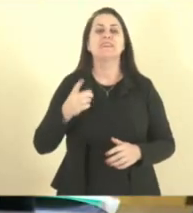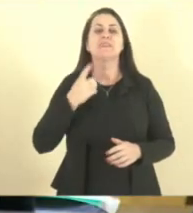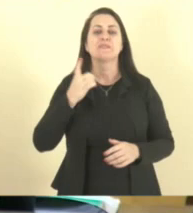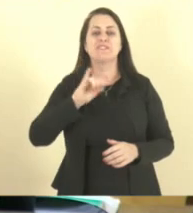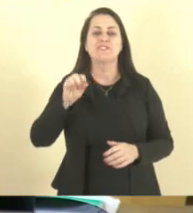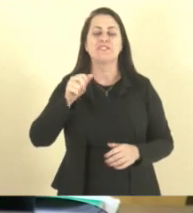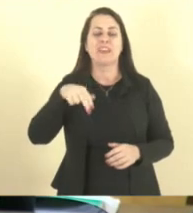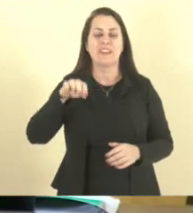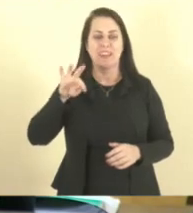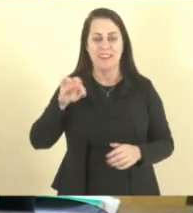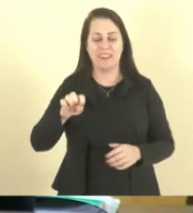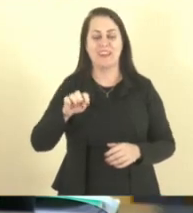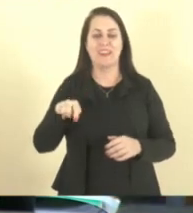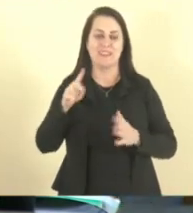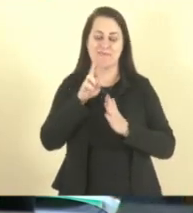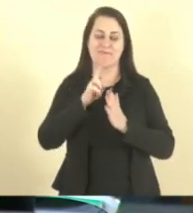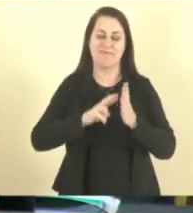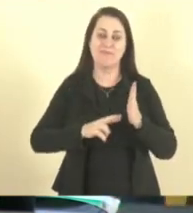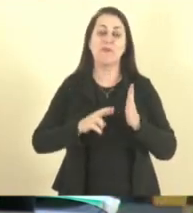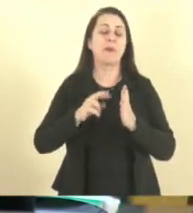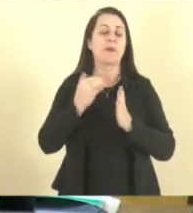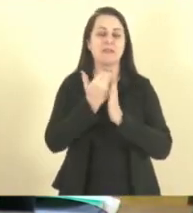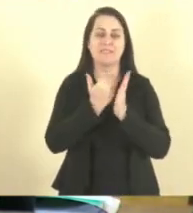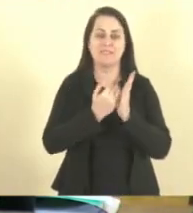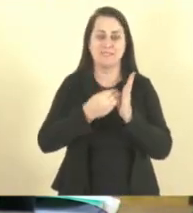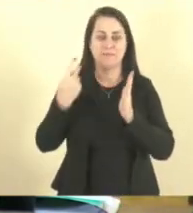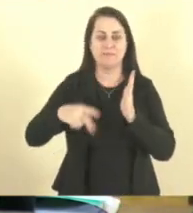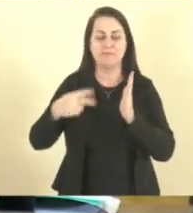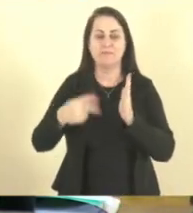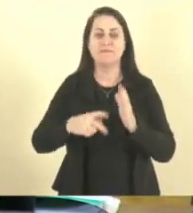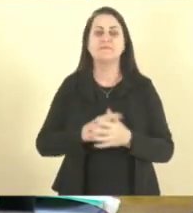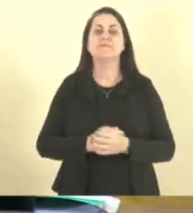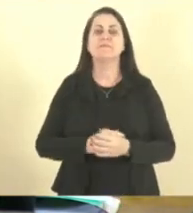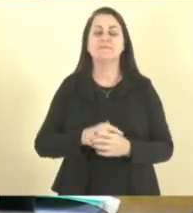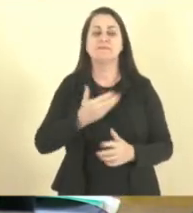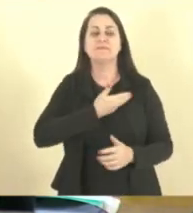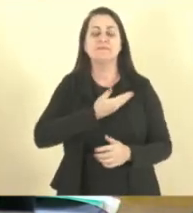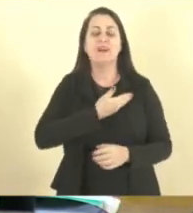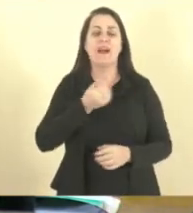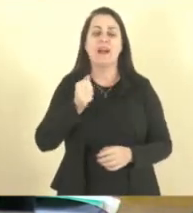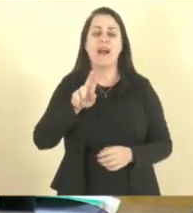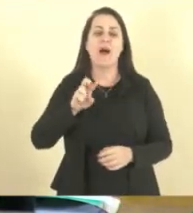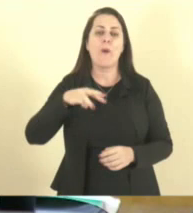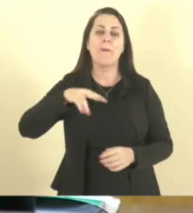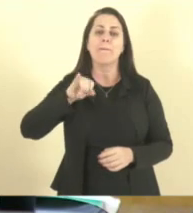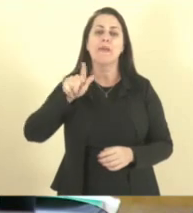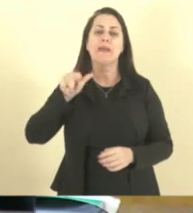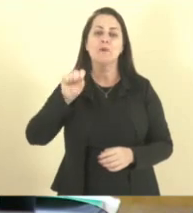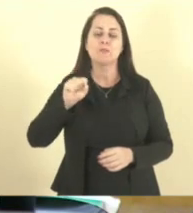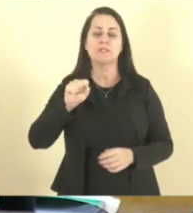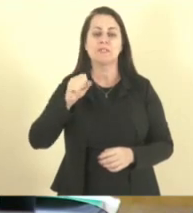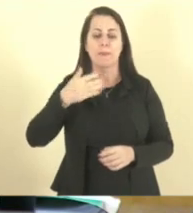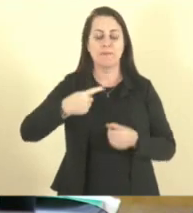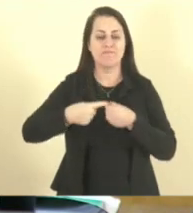Capitão Sussão, é o relator, declarando a unidade pública do Instituto Almigos de Livros do município de Vitória. O projeto também